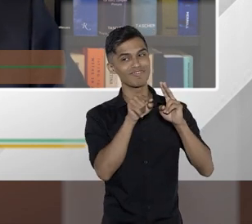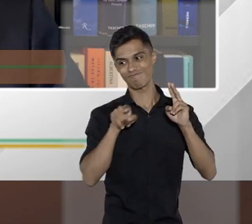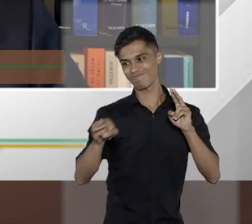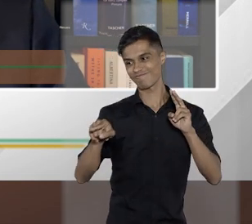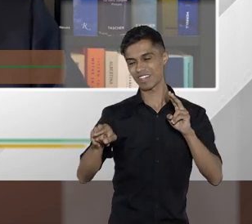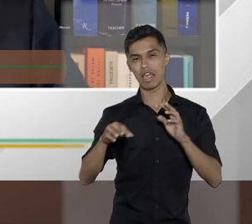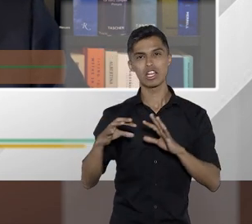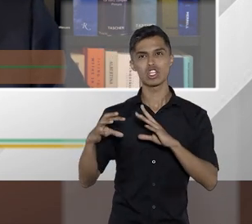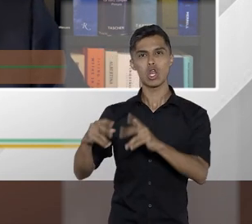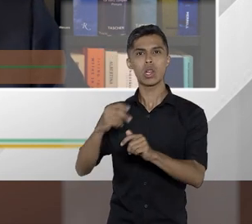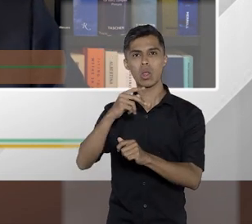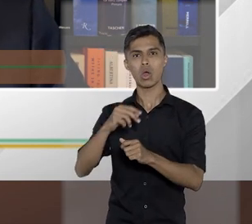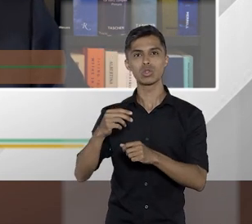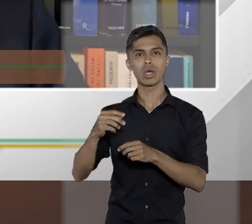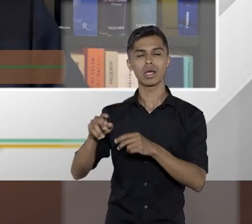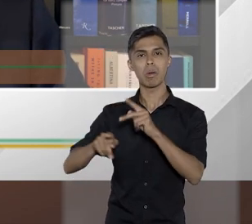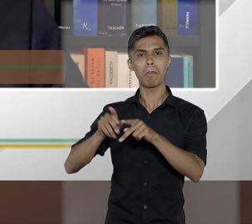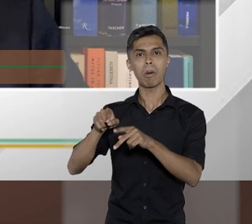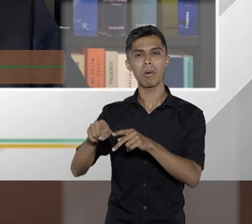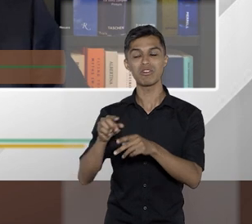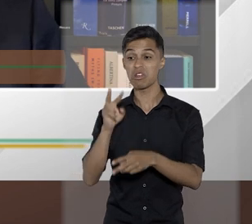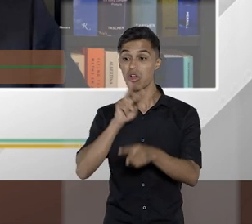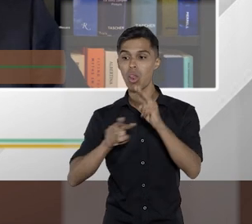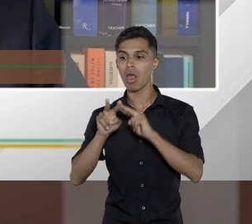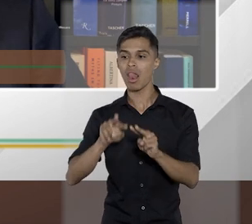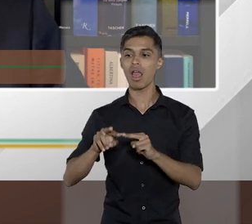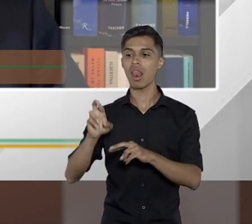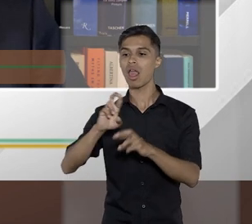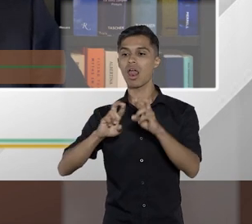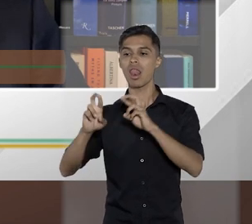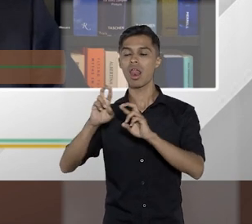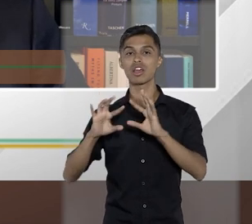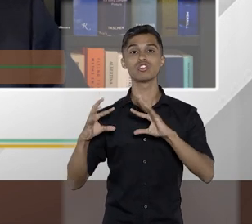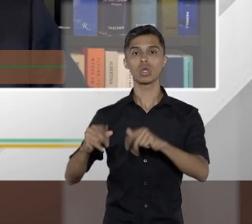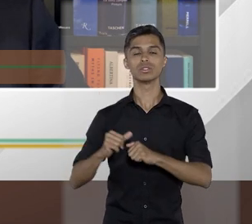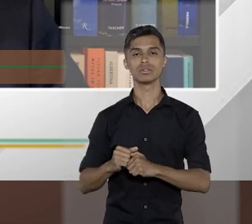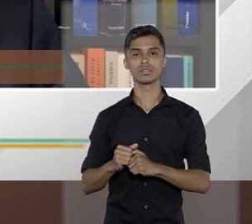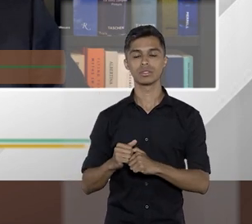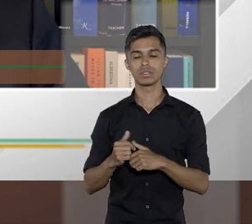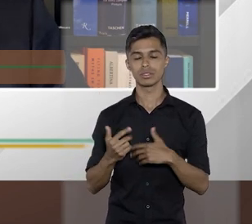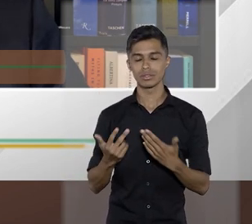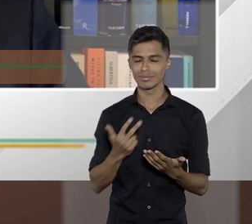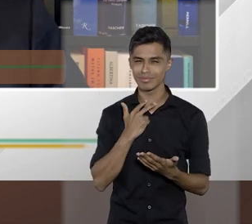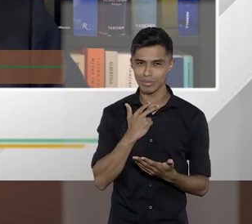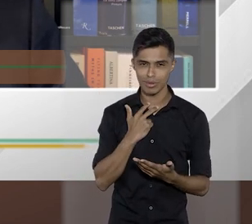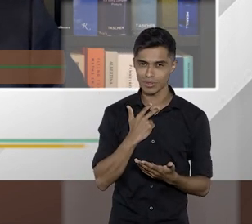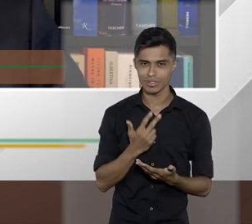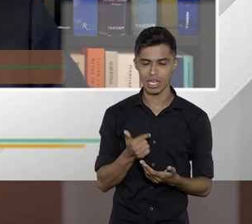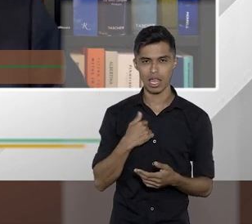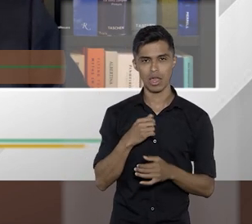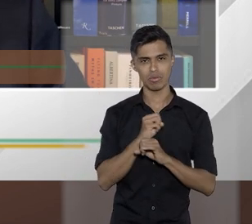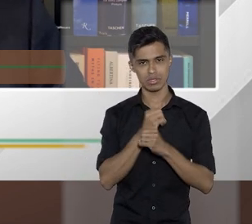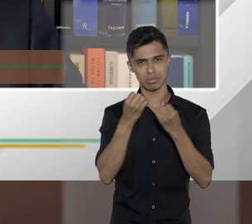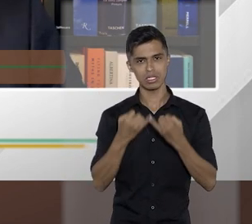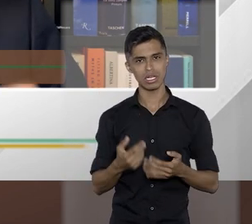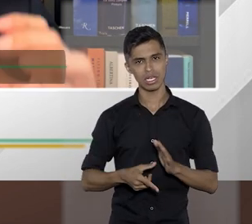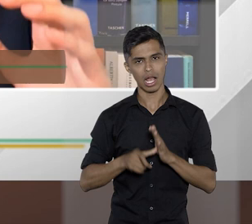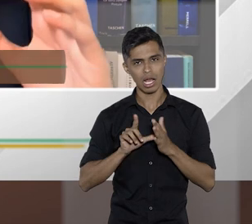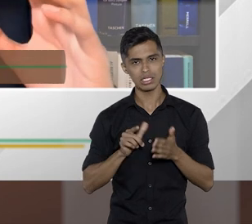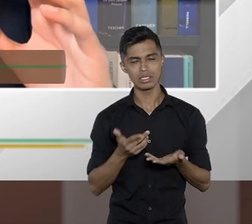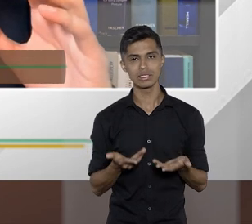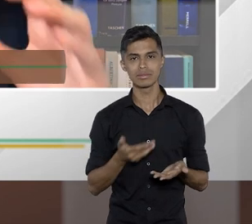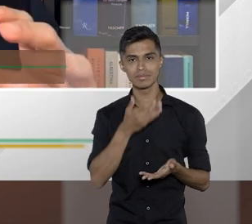da população inteira, né? Porque, como eu disse, Tiago, como eu disse, Fátima, antes,